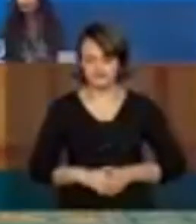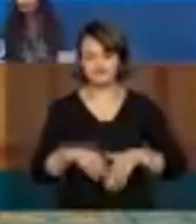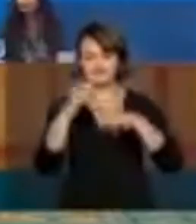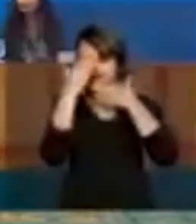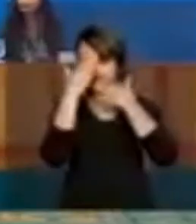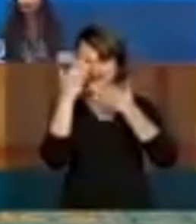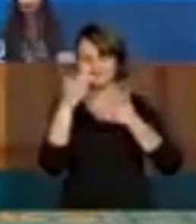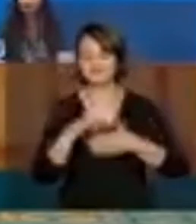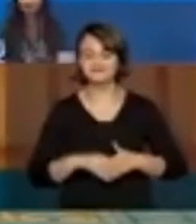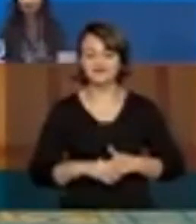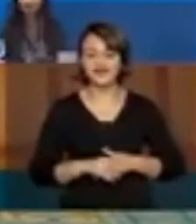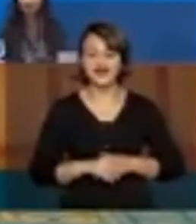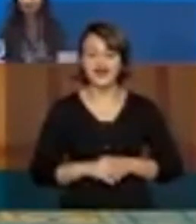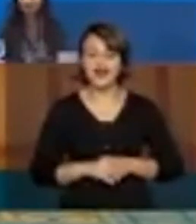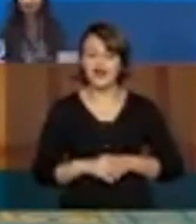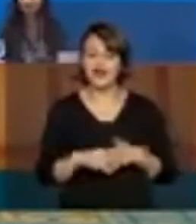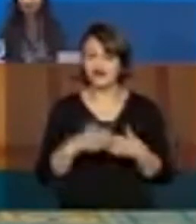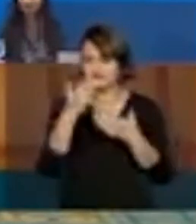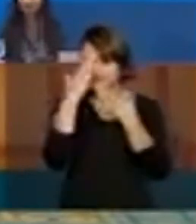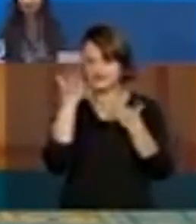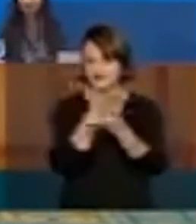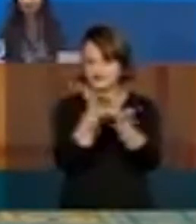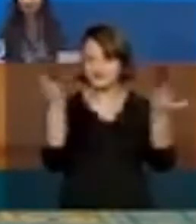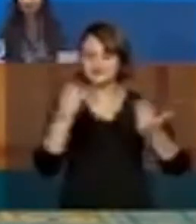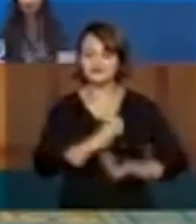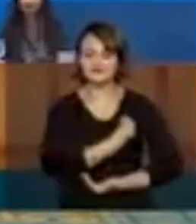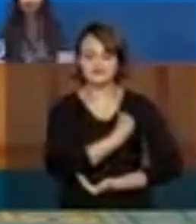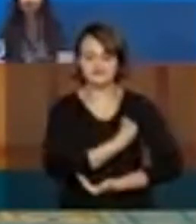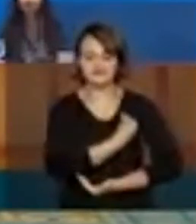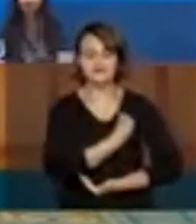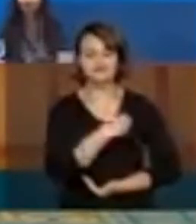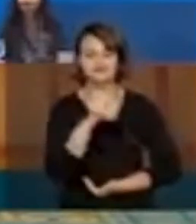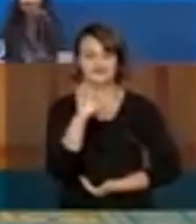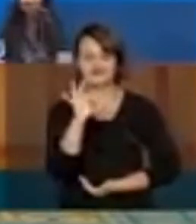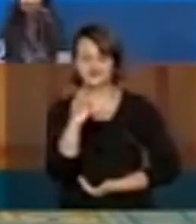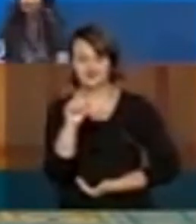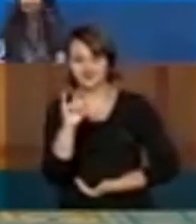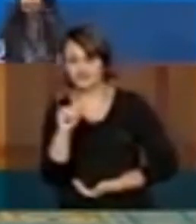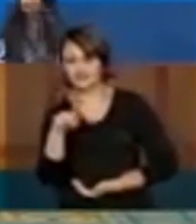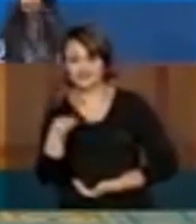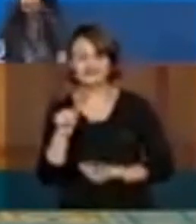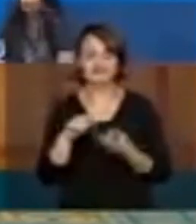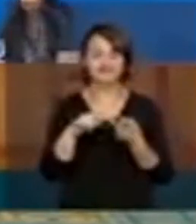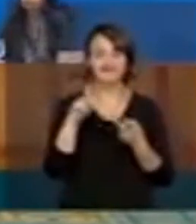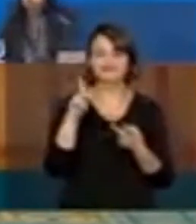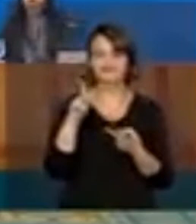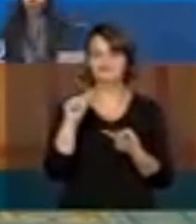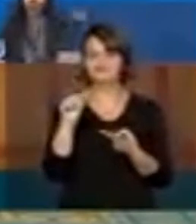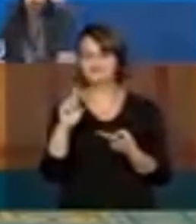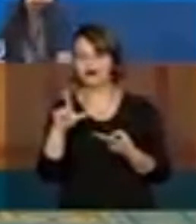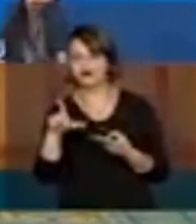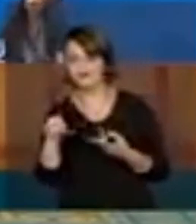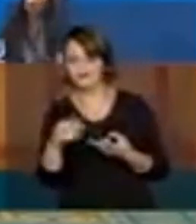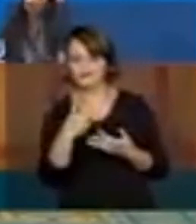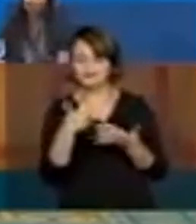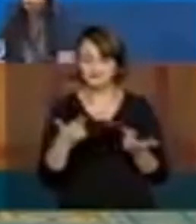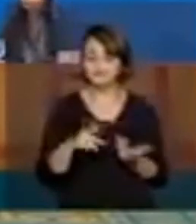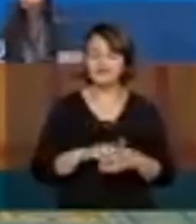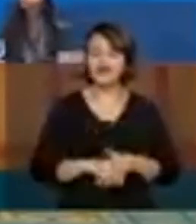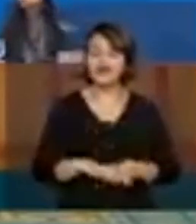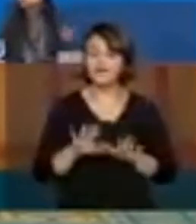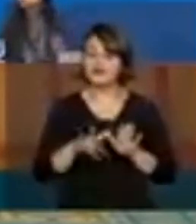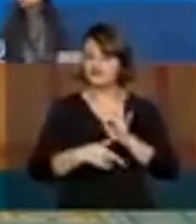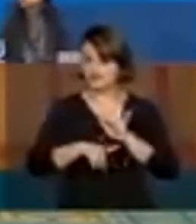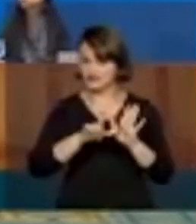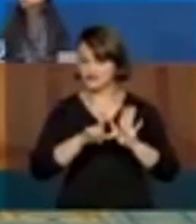Obrigado, Pedro. Obrigado a todos os presentes, Tatiana, Paula, que está aqui com a gente. Eu queria, antes de